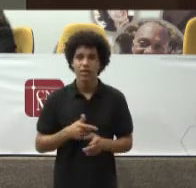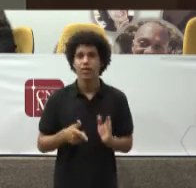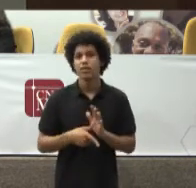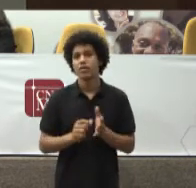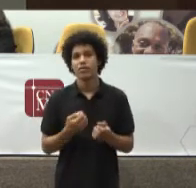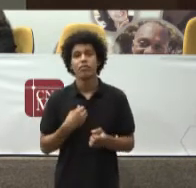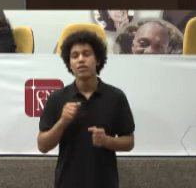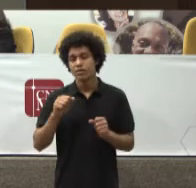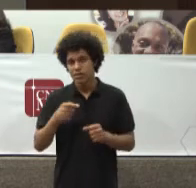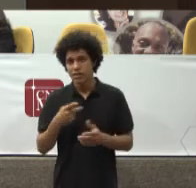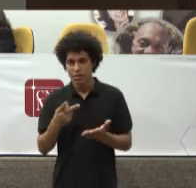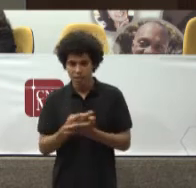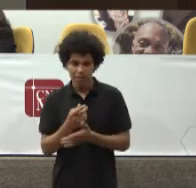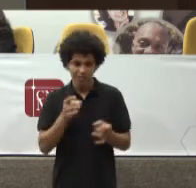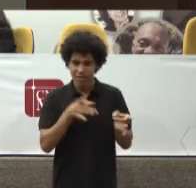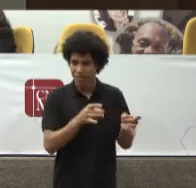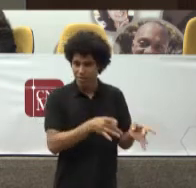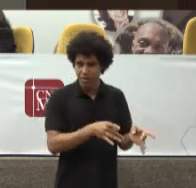Está